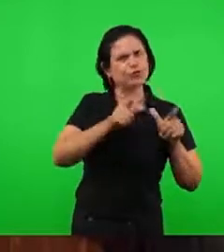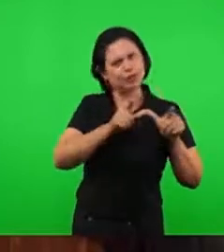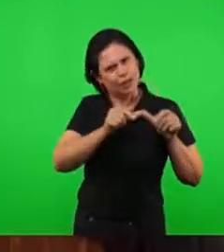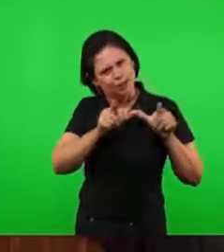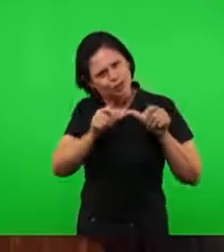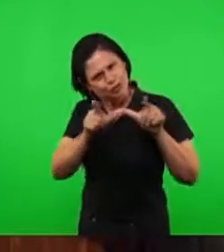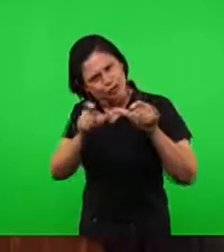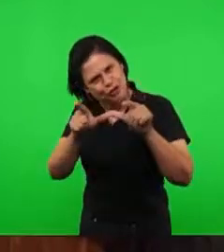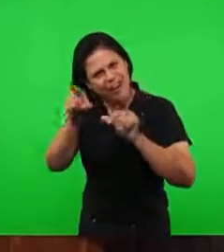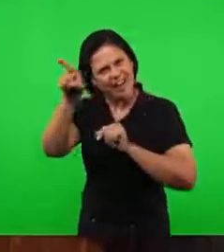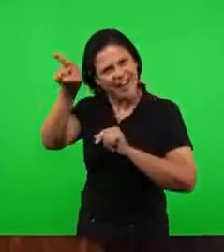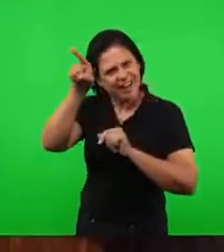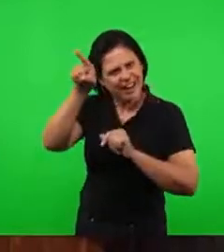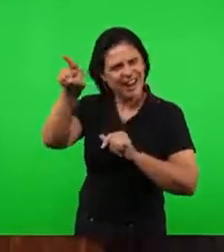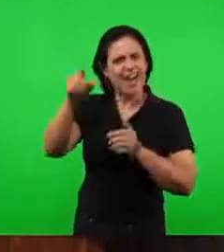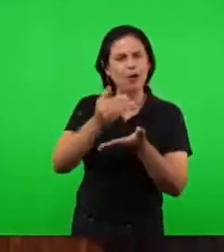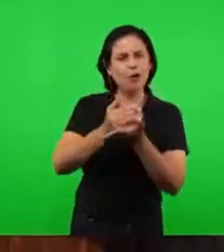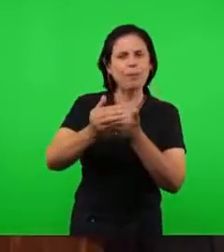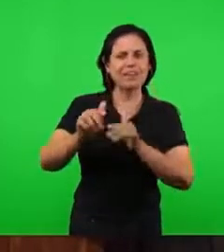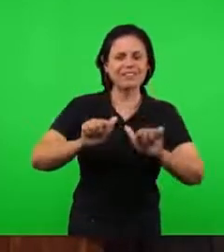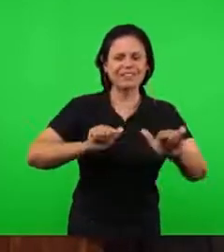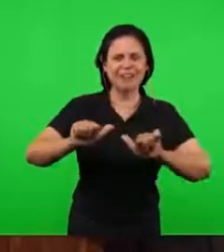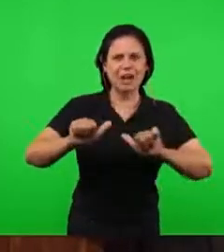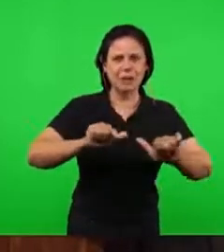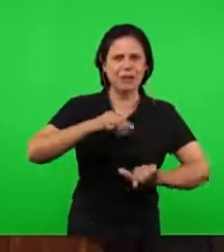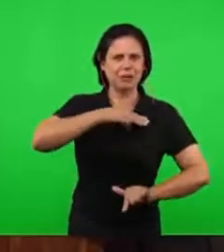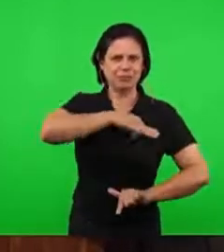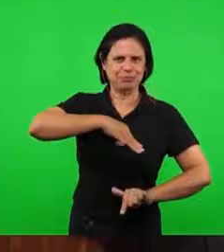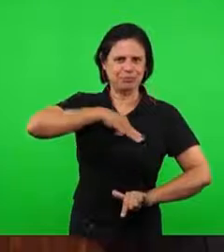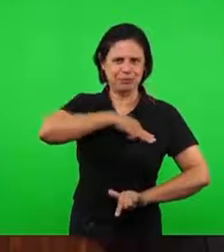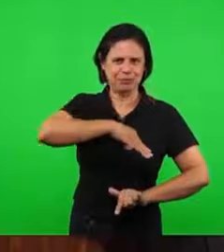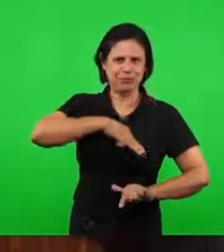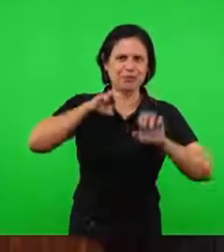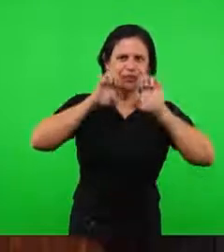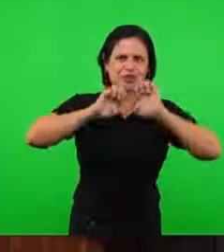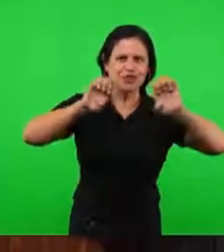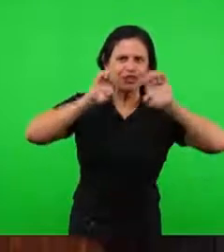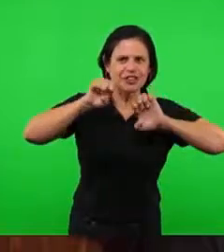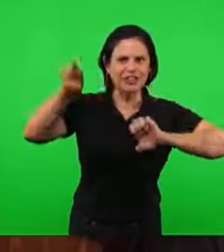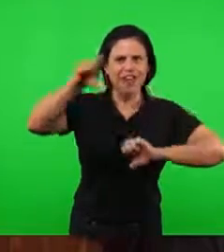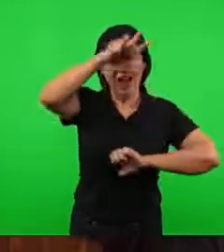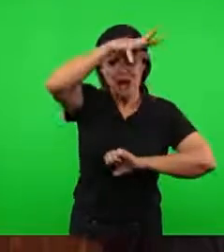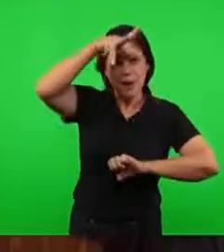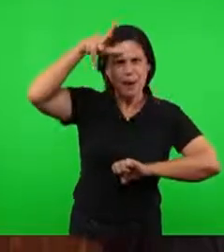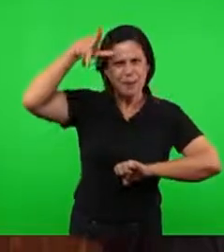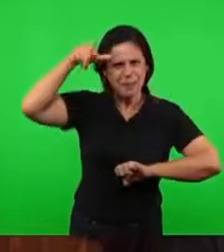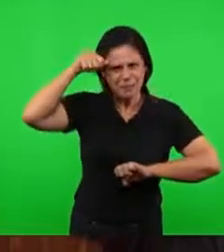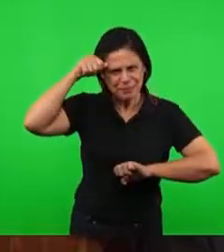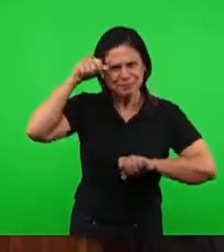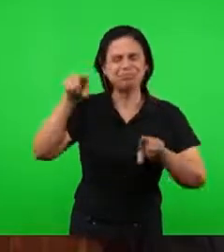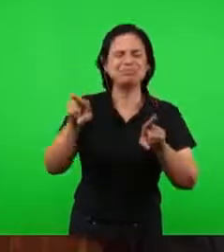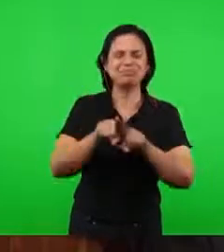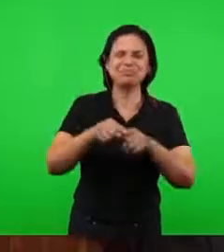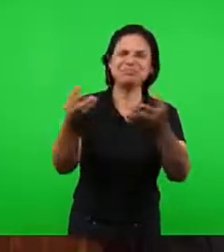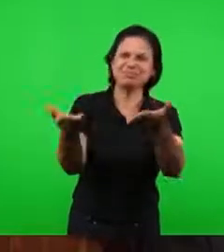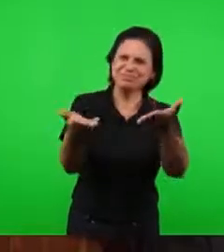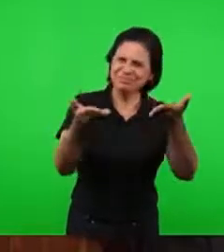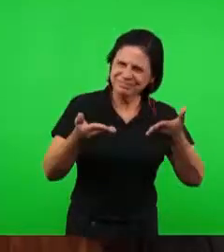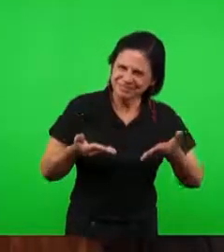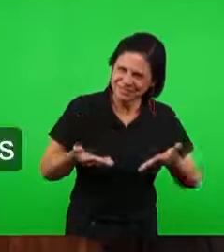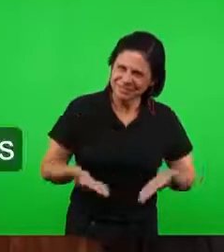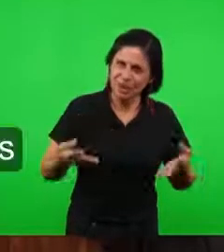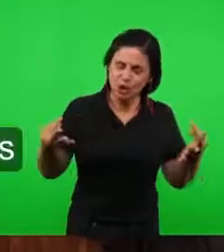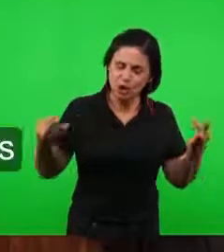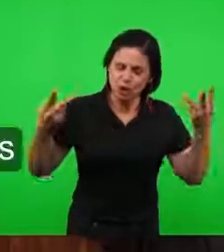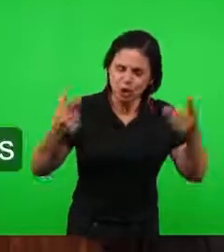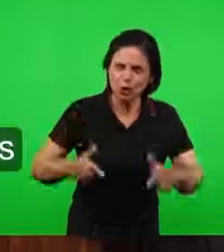tarefa, um novo trabalho missionário ali naquela região. E com isso, nós dirigimos a nossa saudação às nossas igrejas em